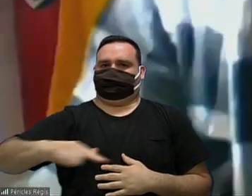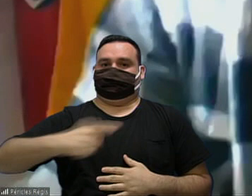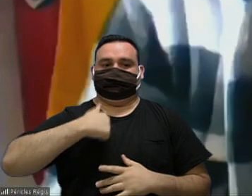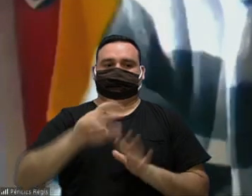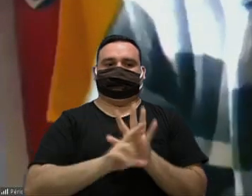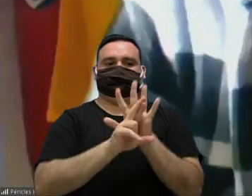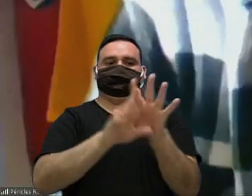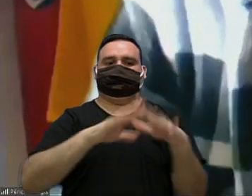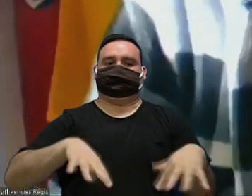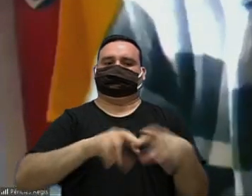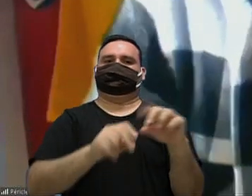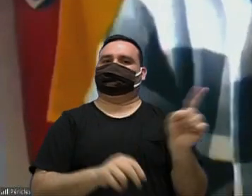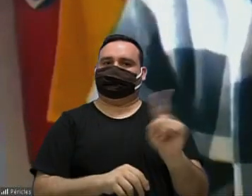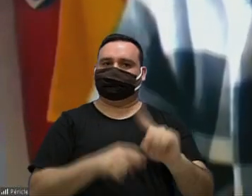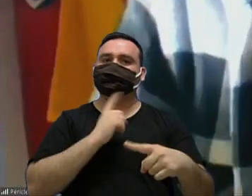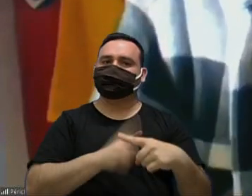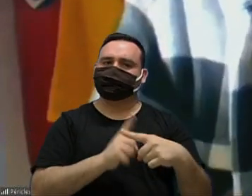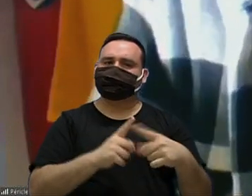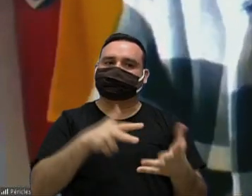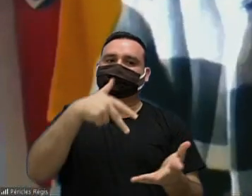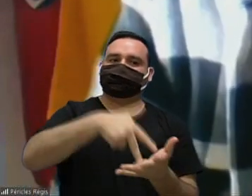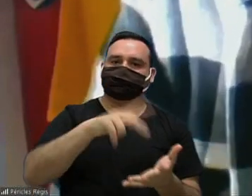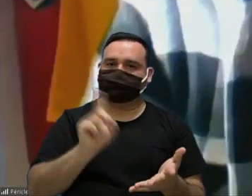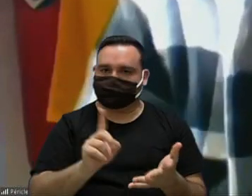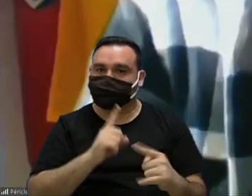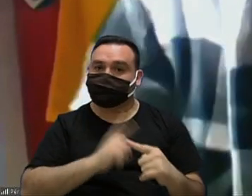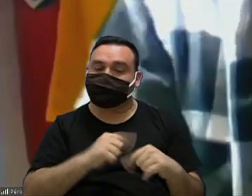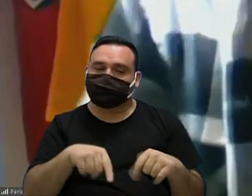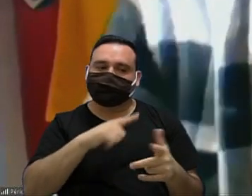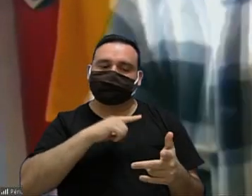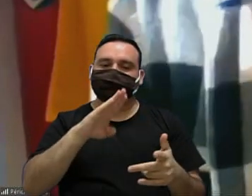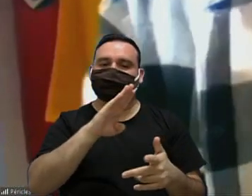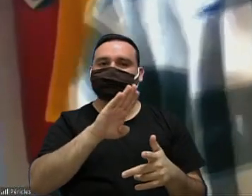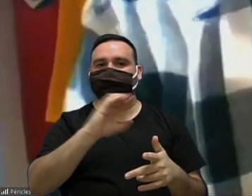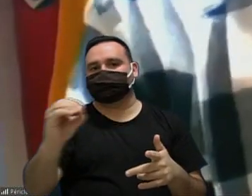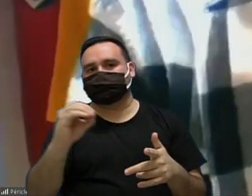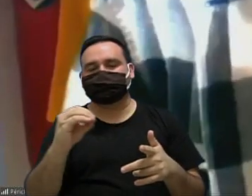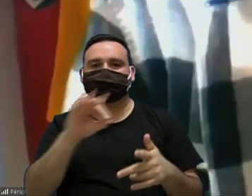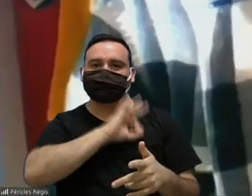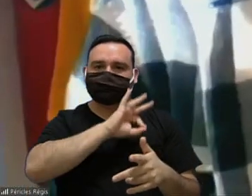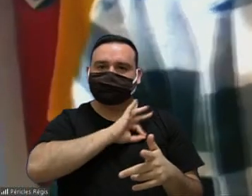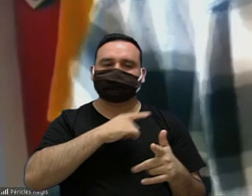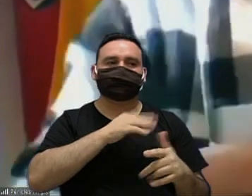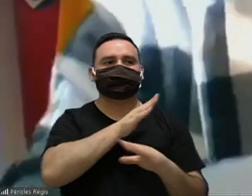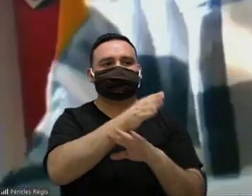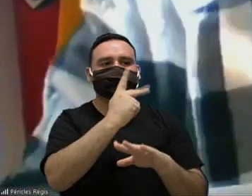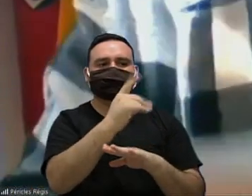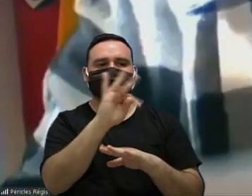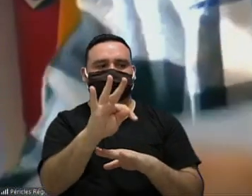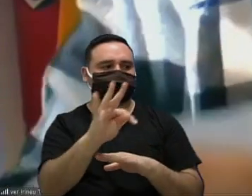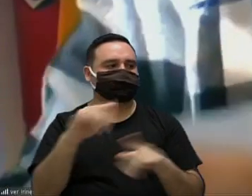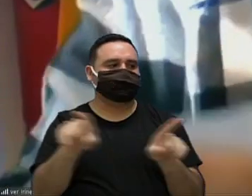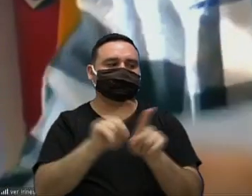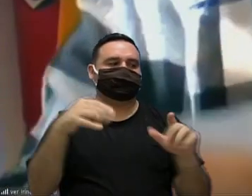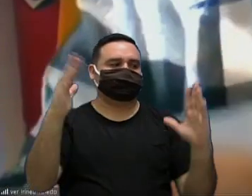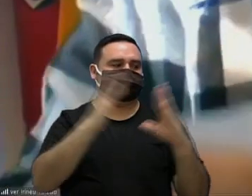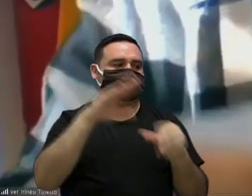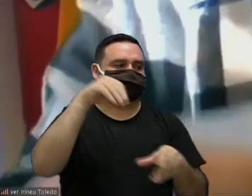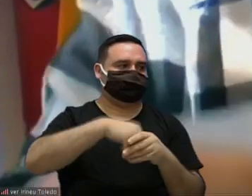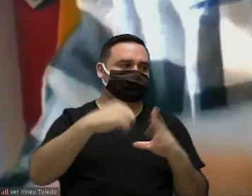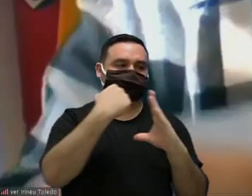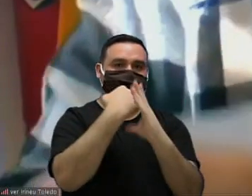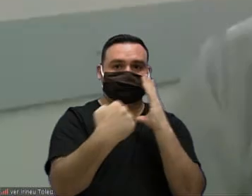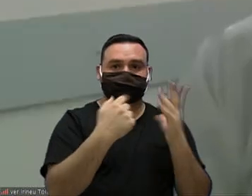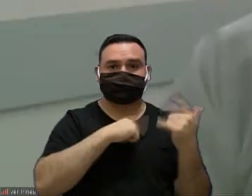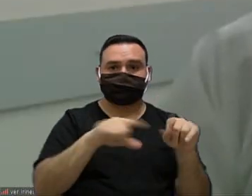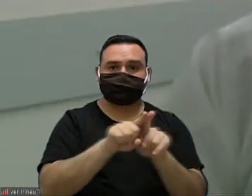nome das mulheres assim mas uma mulher que é agredida ela se dá com um boletim de ocorrência num pátio para falar ah eu sou agredida mas está falando isso